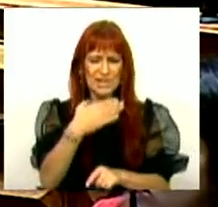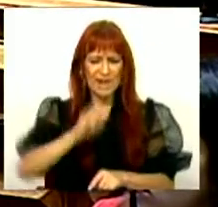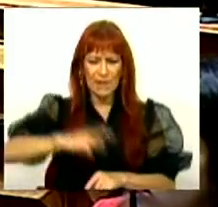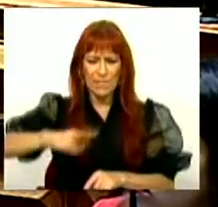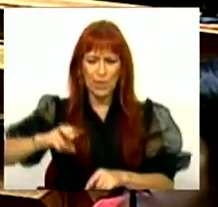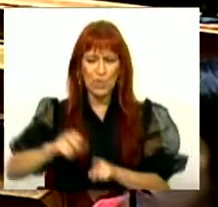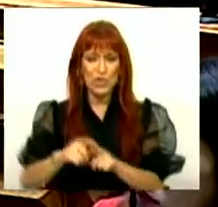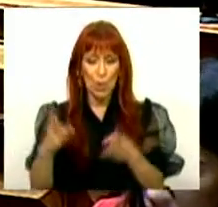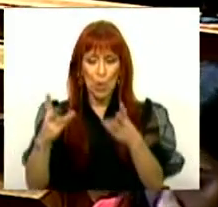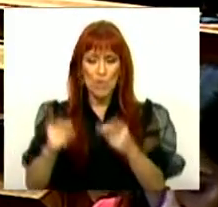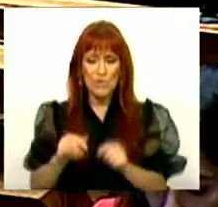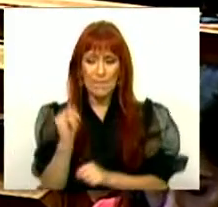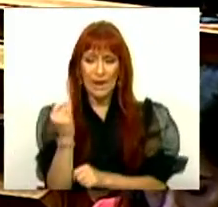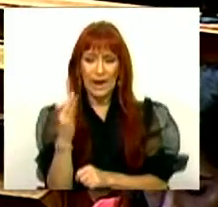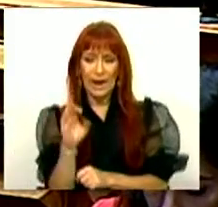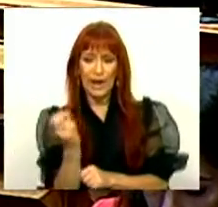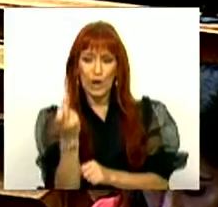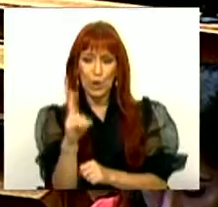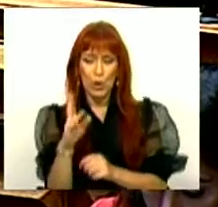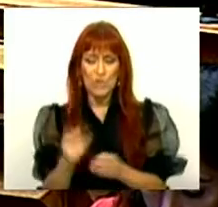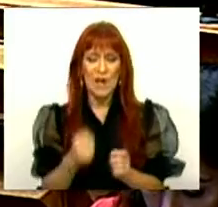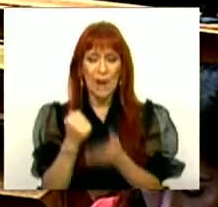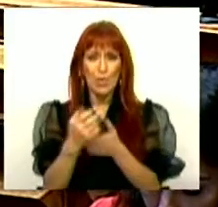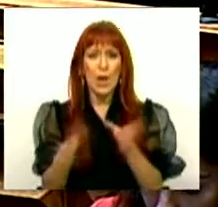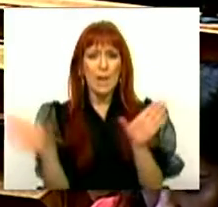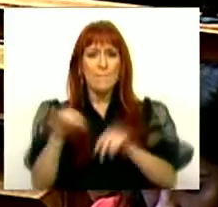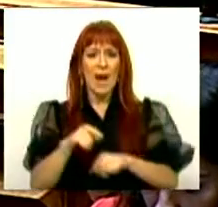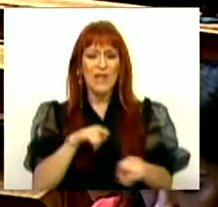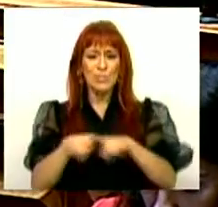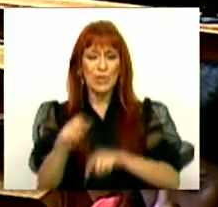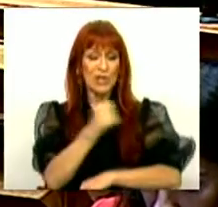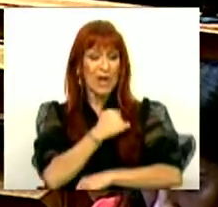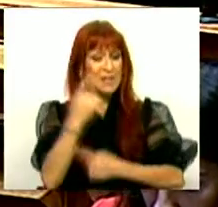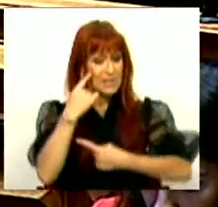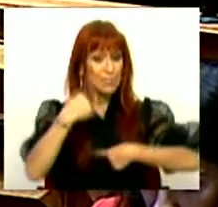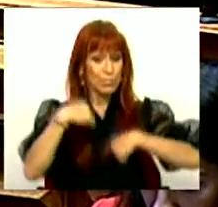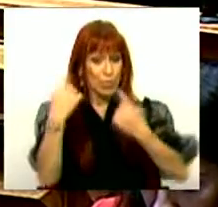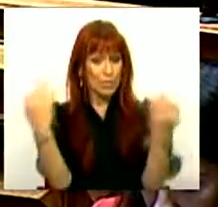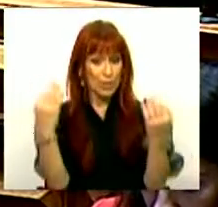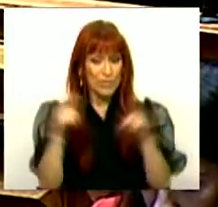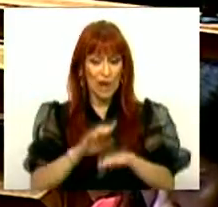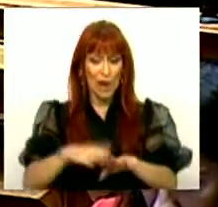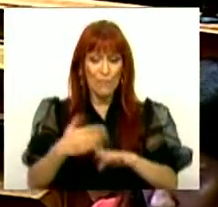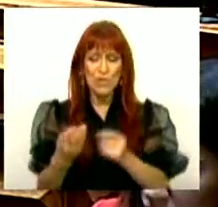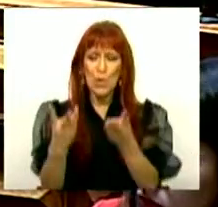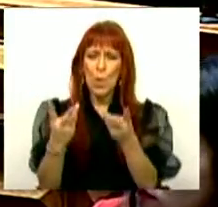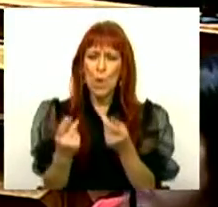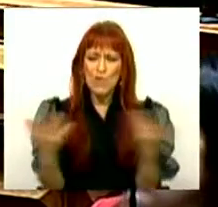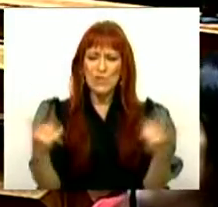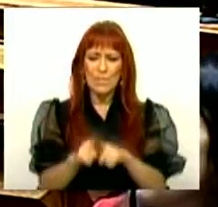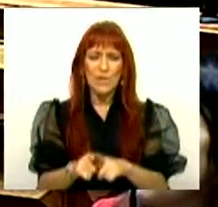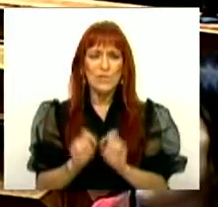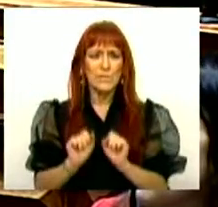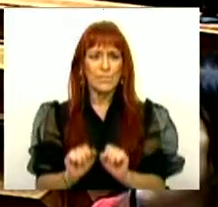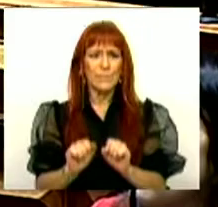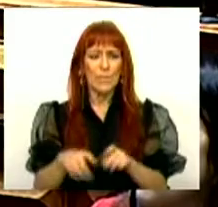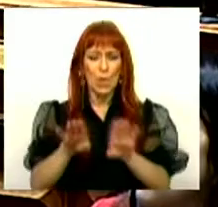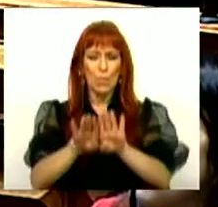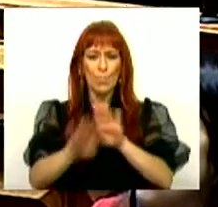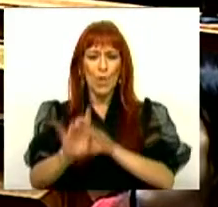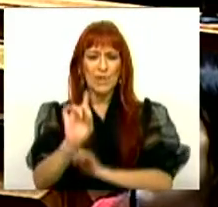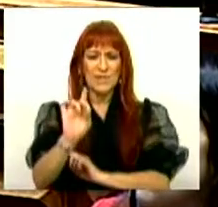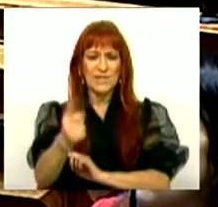no Orçamento do Iru, para apoiar ainda mais as políticas públicas de habitação e o reforço orçamental no Porta 65.